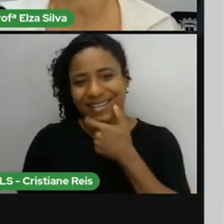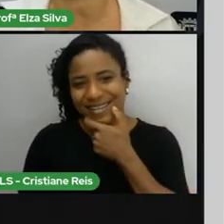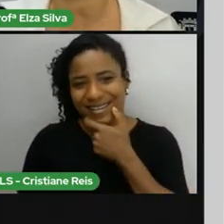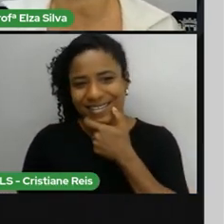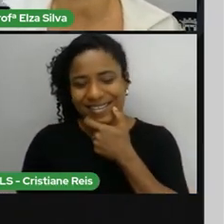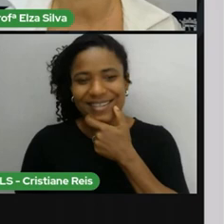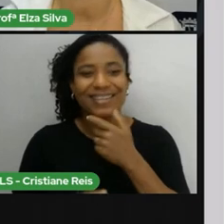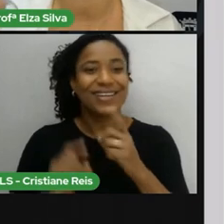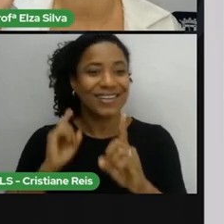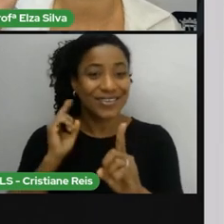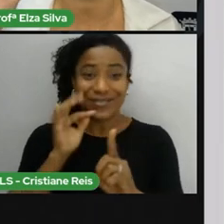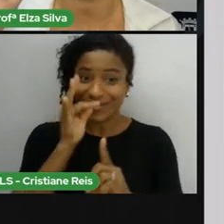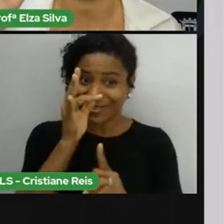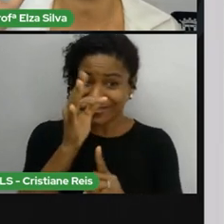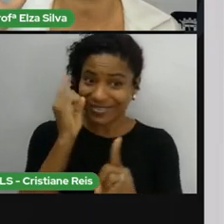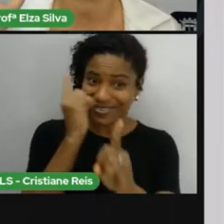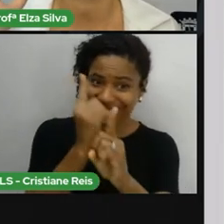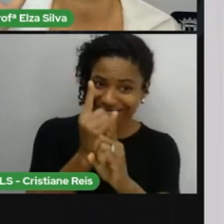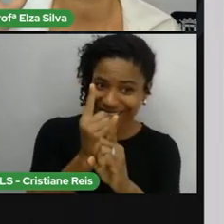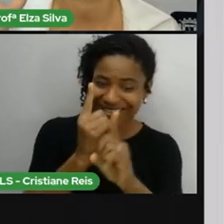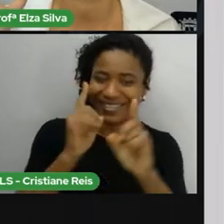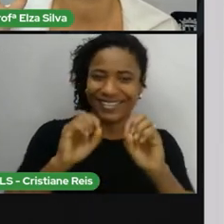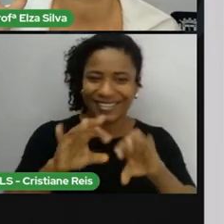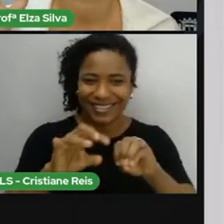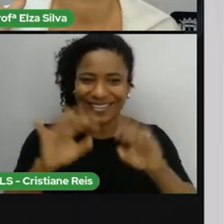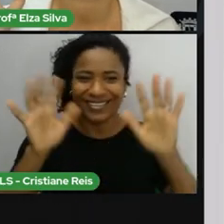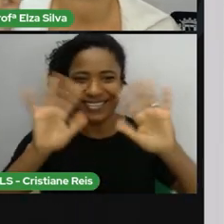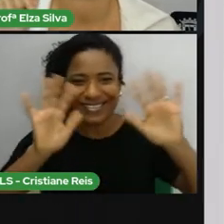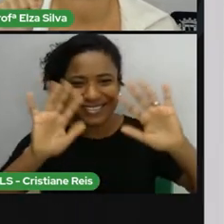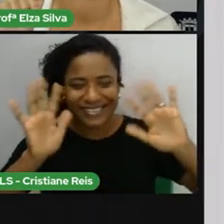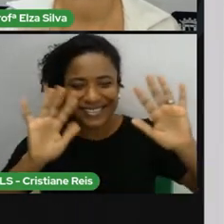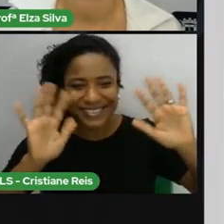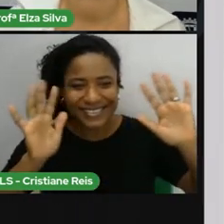na próxima aula. Goodbye! Goodbye!